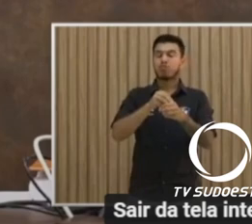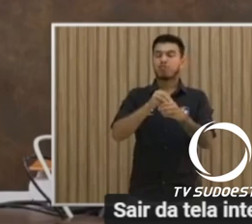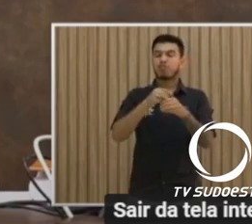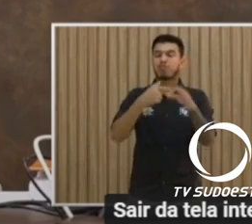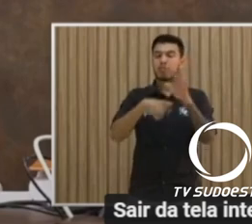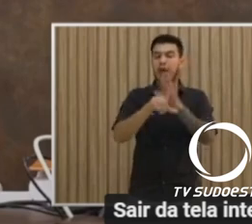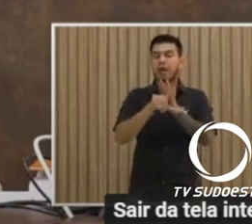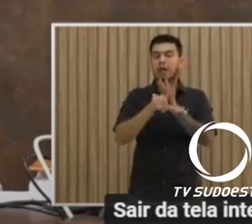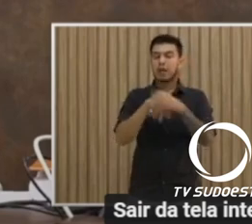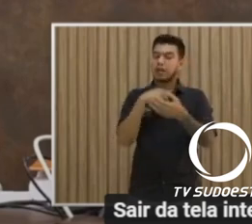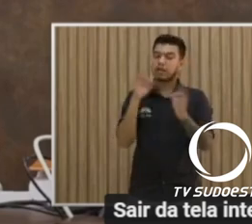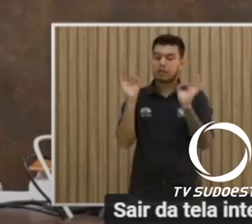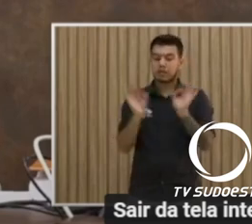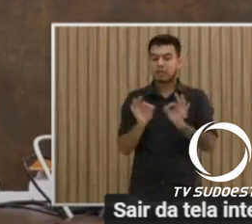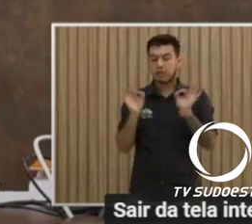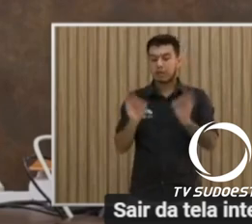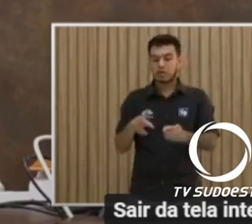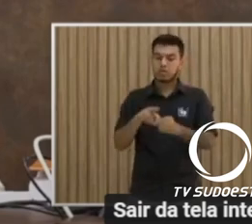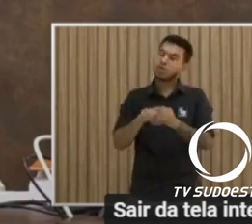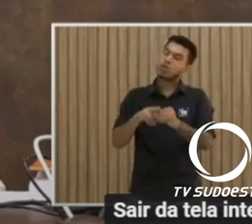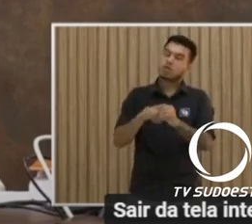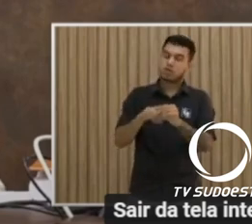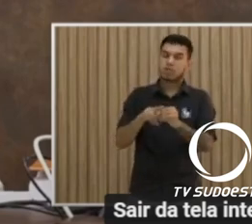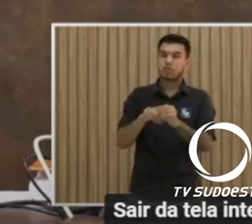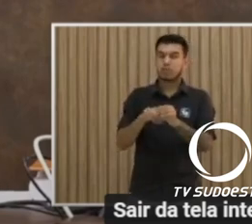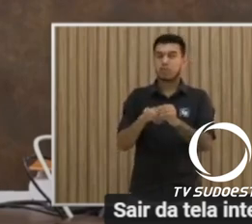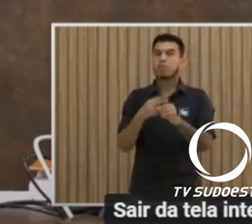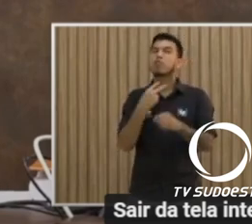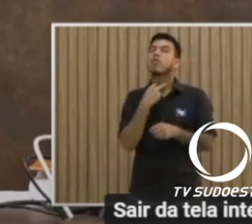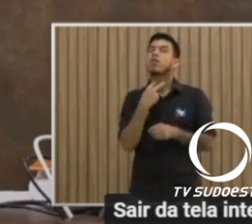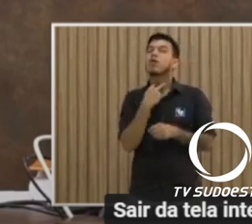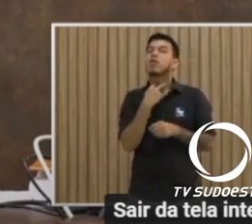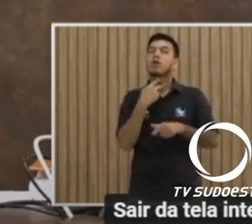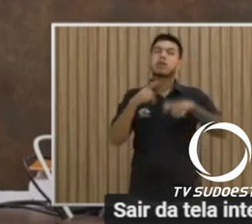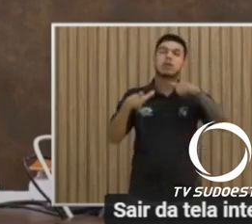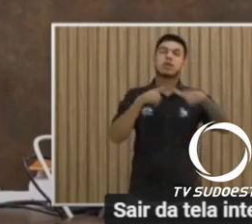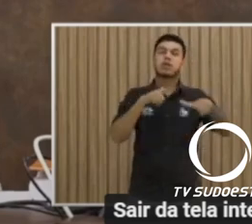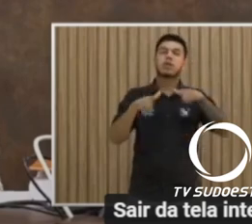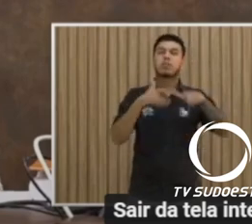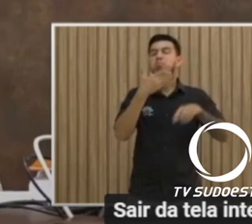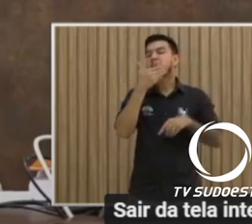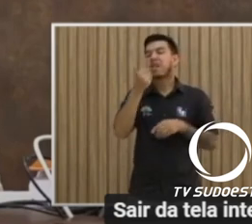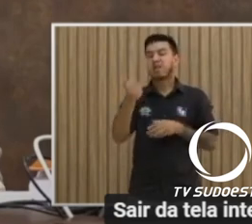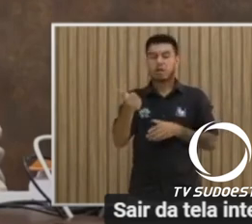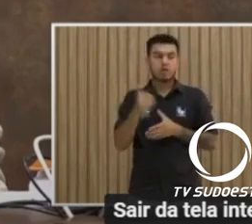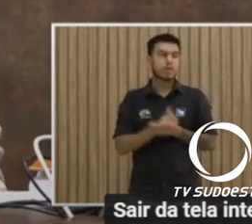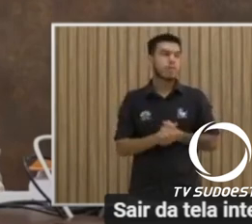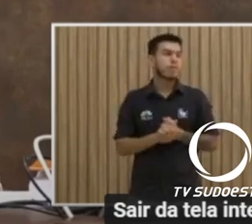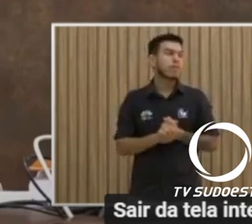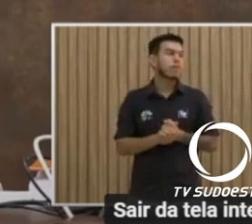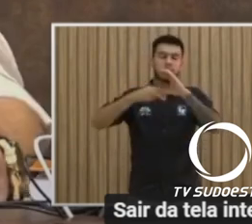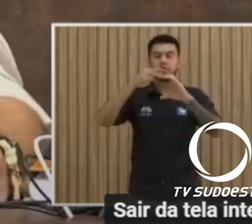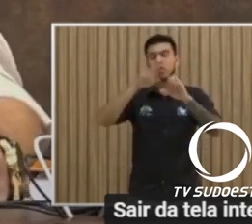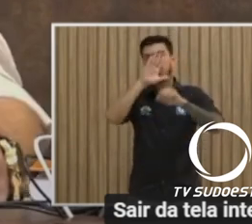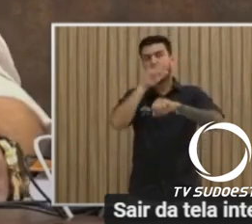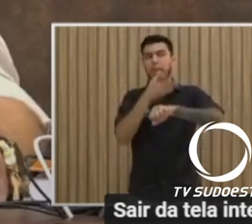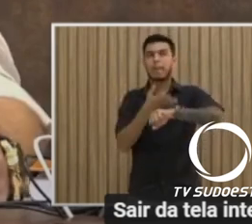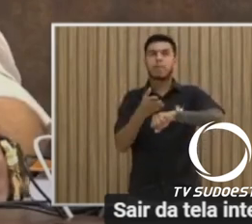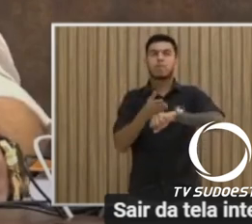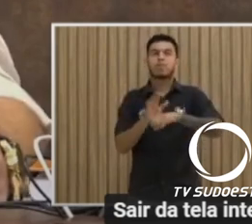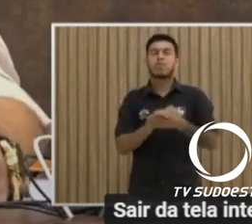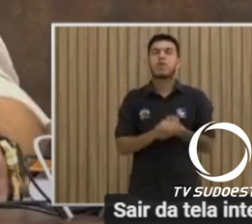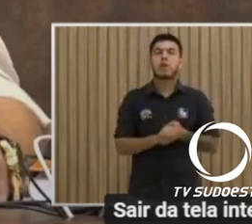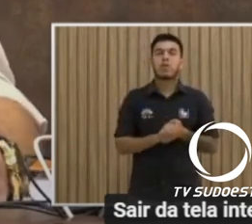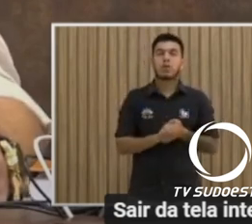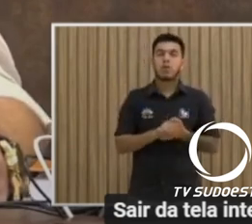No início dos trabalhos, o novo presidente, Eduardo Albani Dallacosta, falou dos desafios do Legislativo para este ano. Reiterar